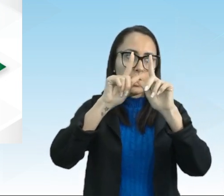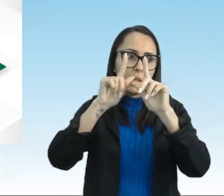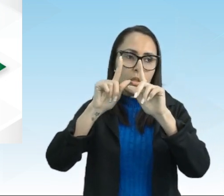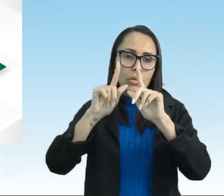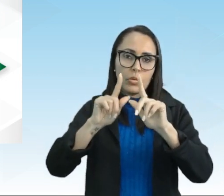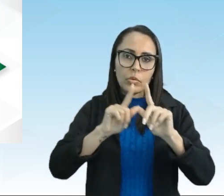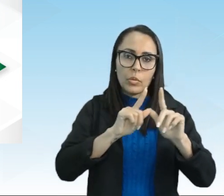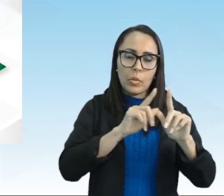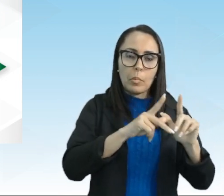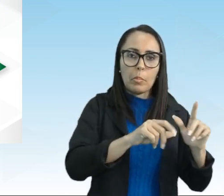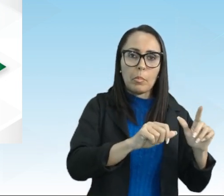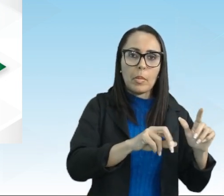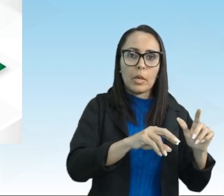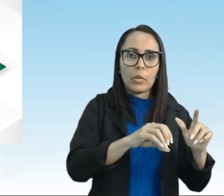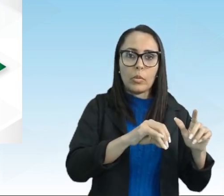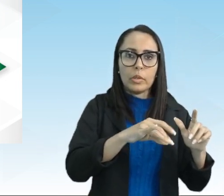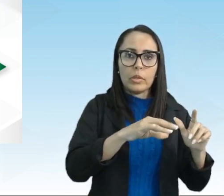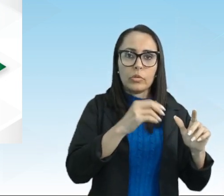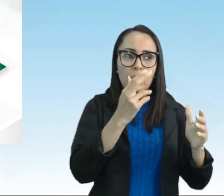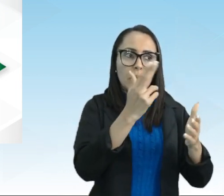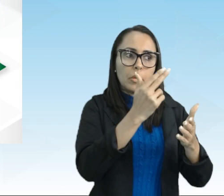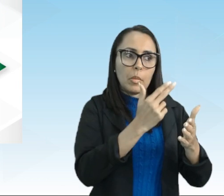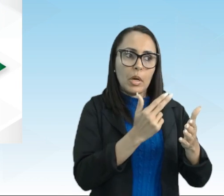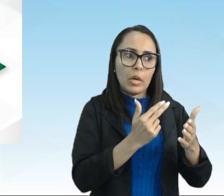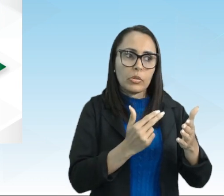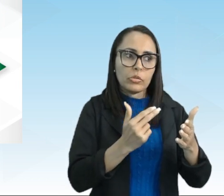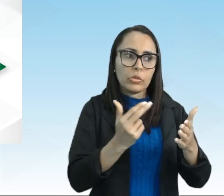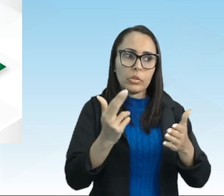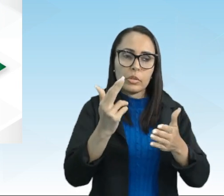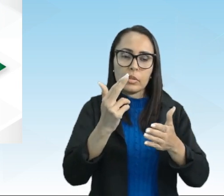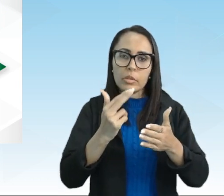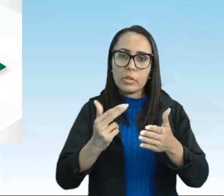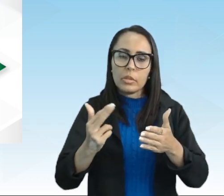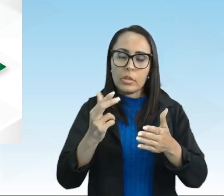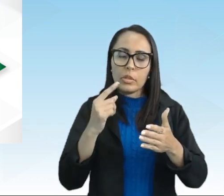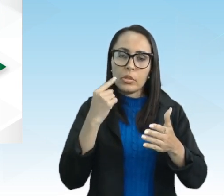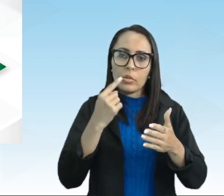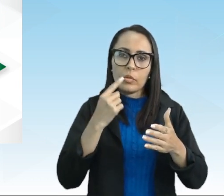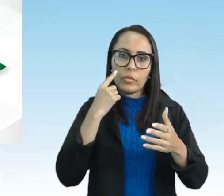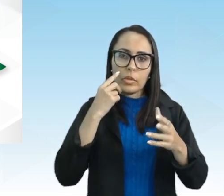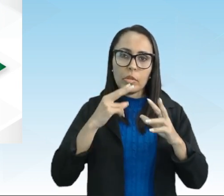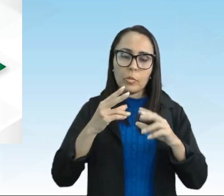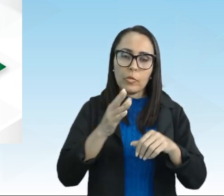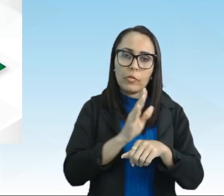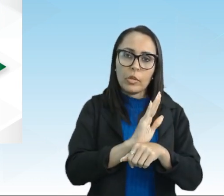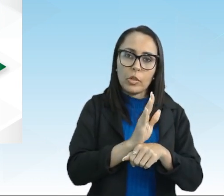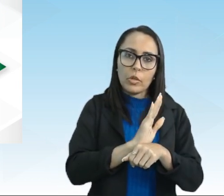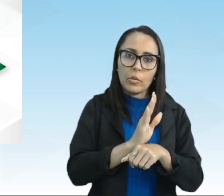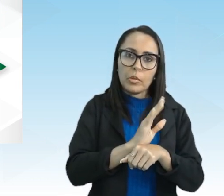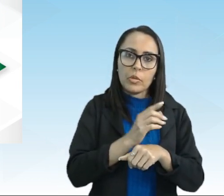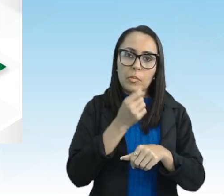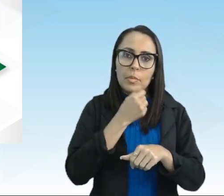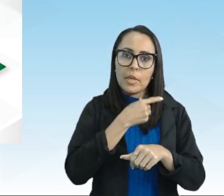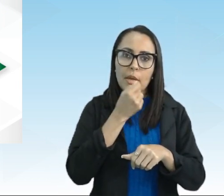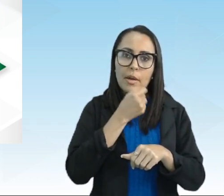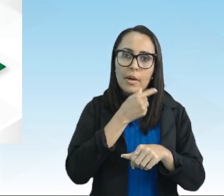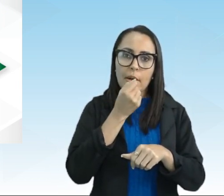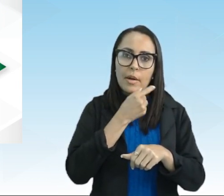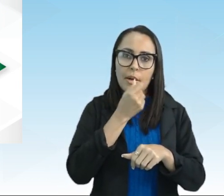paródias imagens como nós vimos filmes piadas